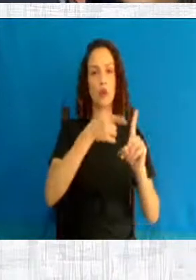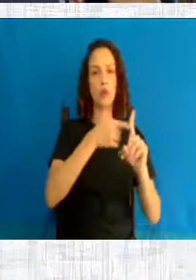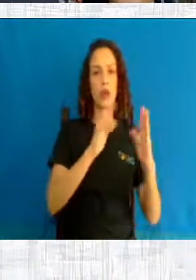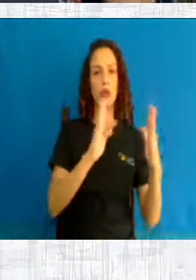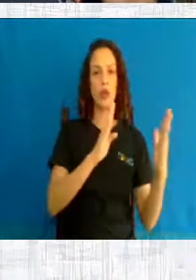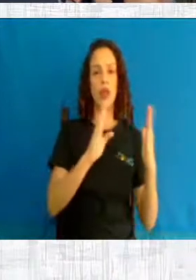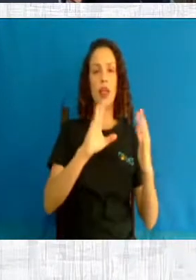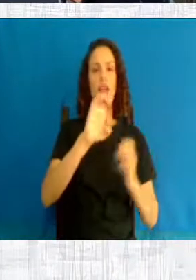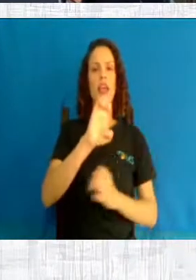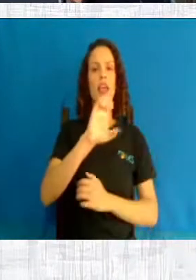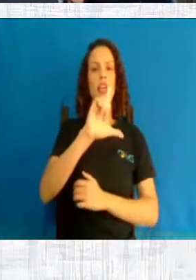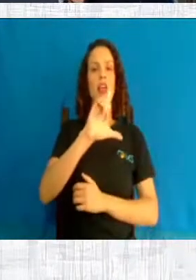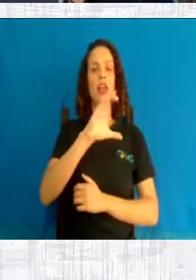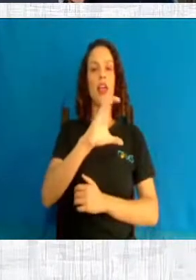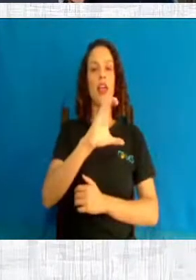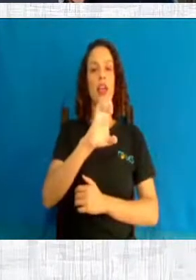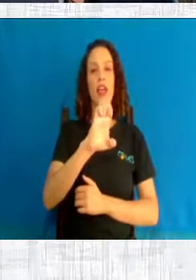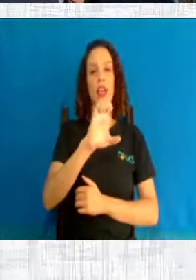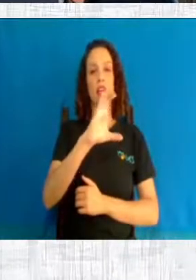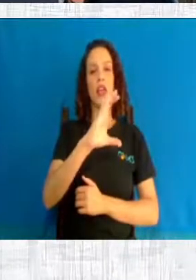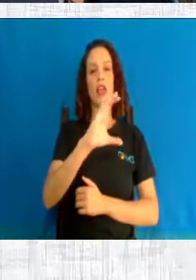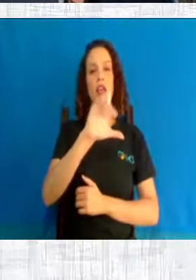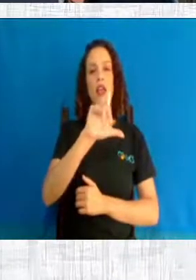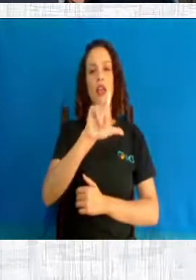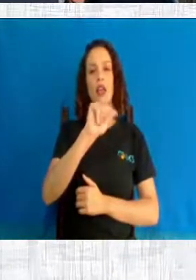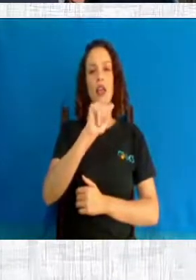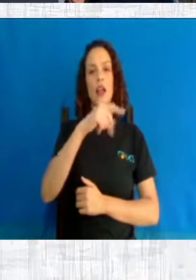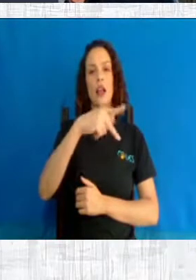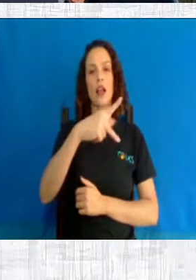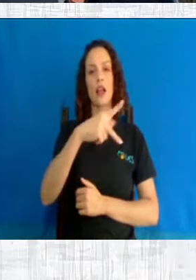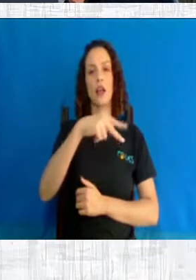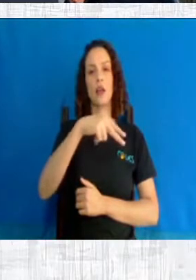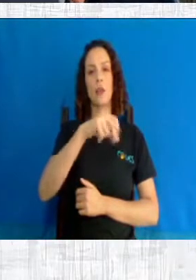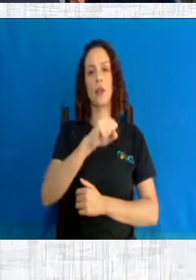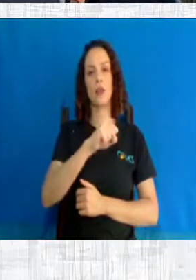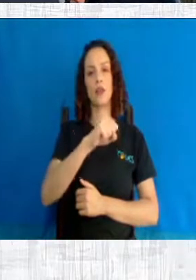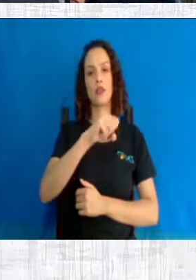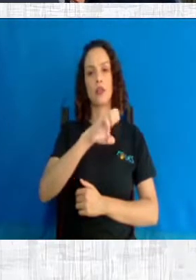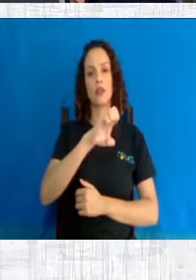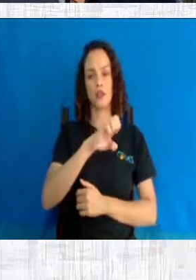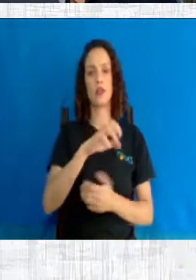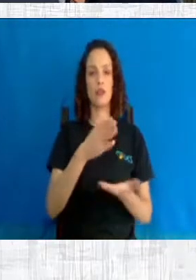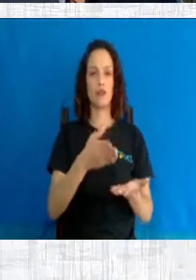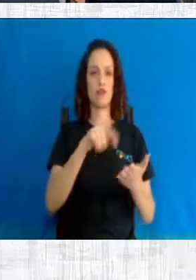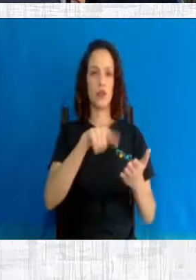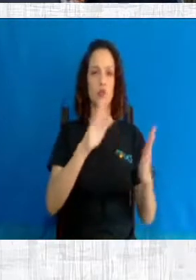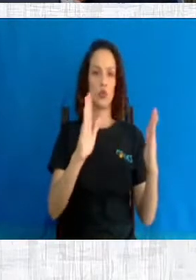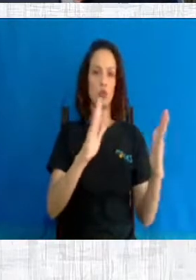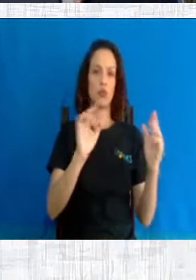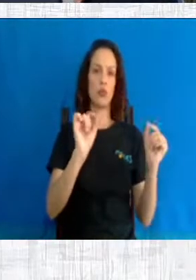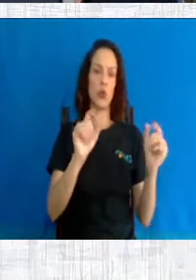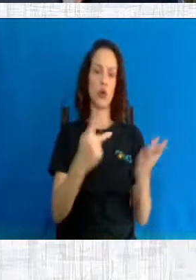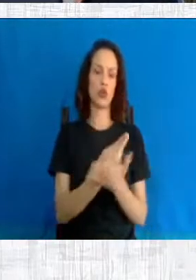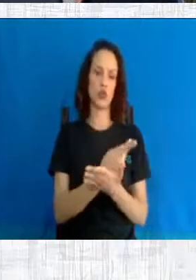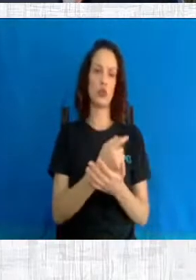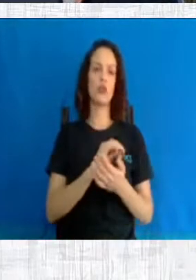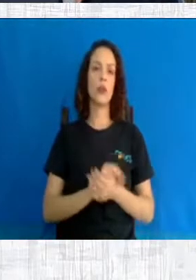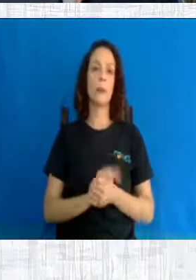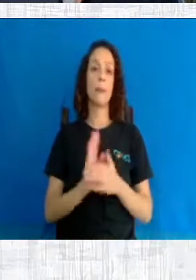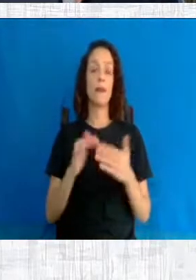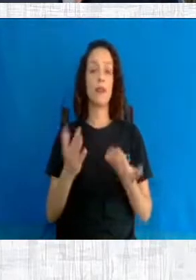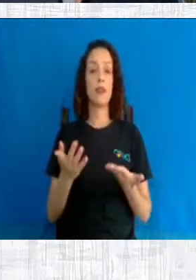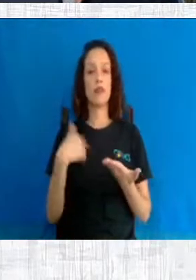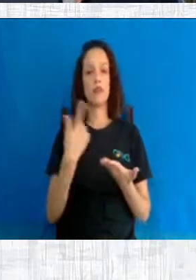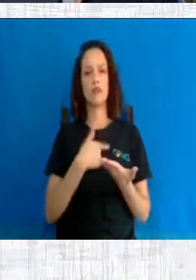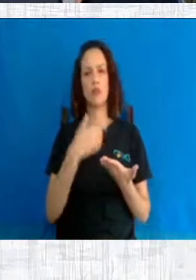diabetes gestacionais, mas não é um grande risco, não. O problema mesmo é a pressão alta. Então, a gente viu que o